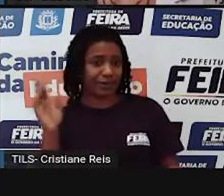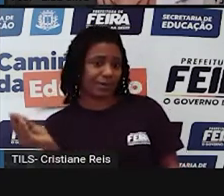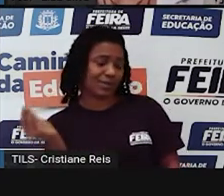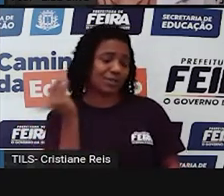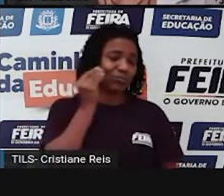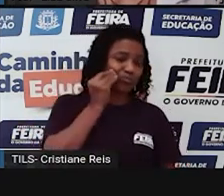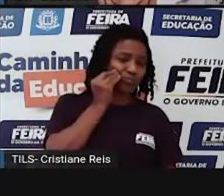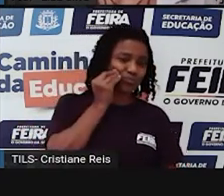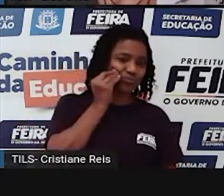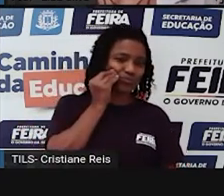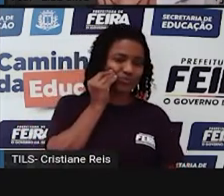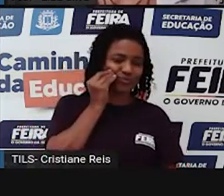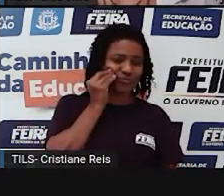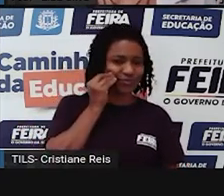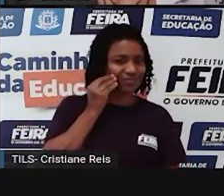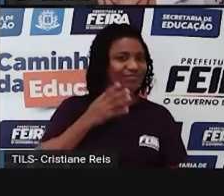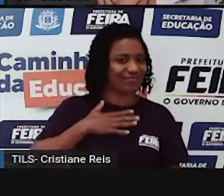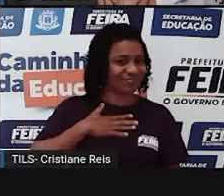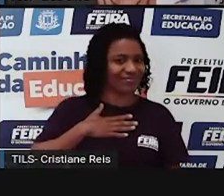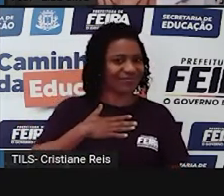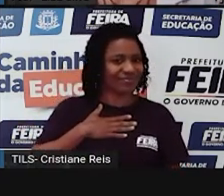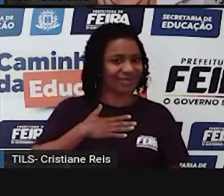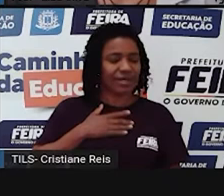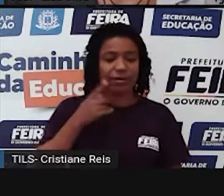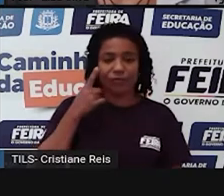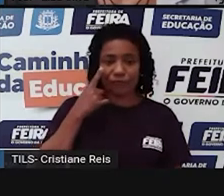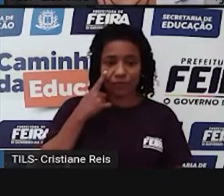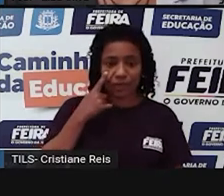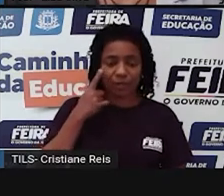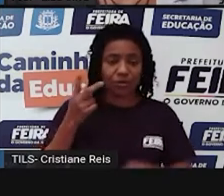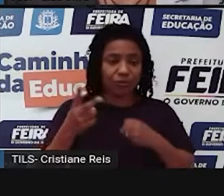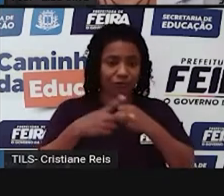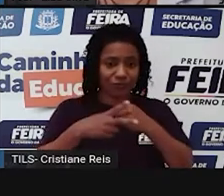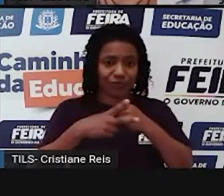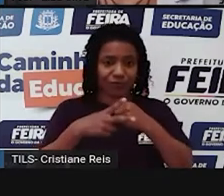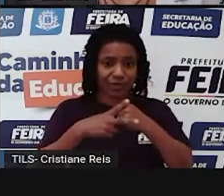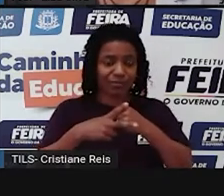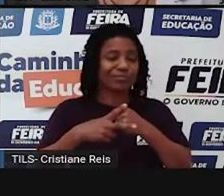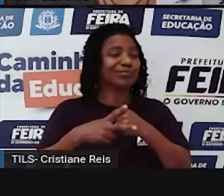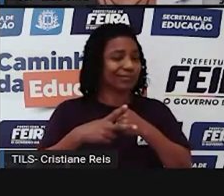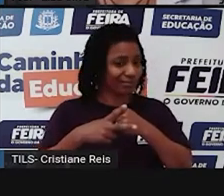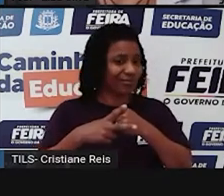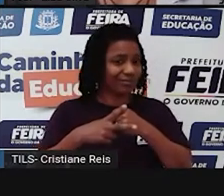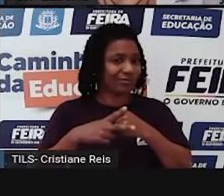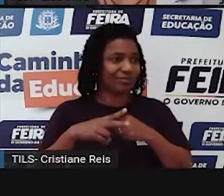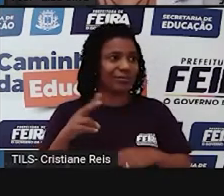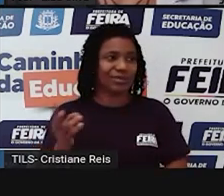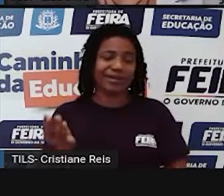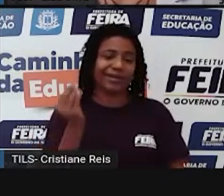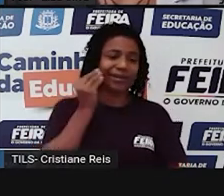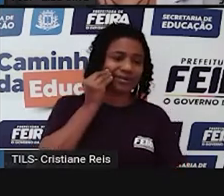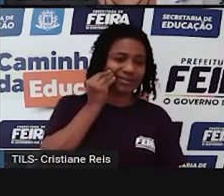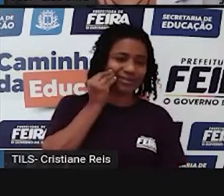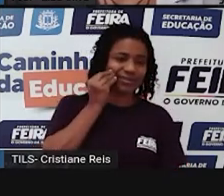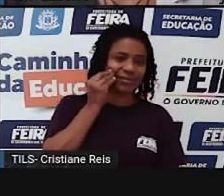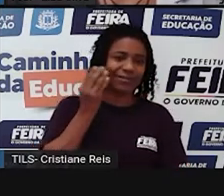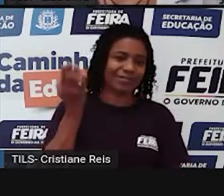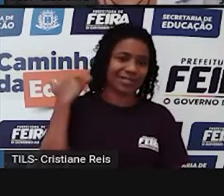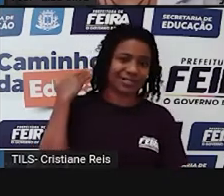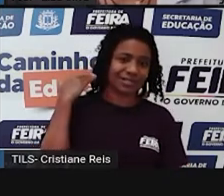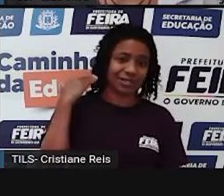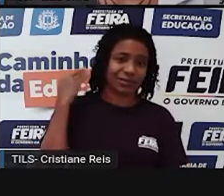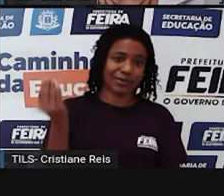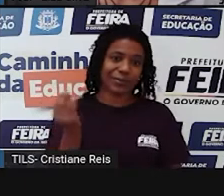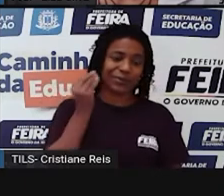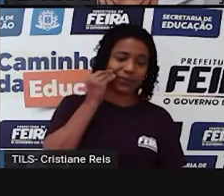Vejam que este verbo está no passado. O verbo quis, beijar. E eu acrescentei a terminação